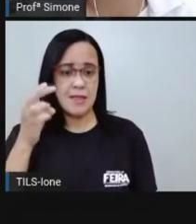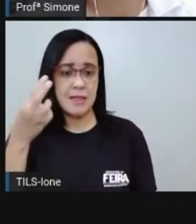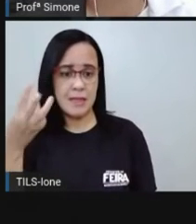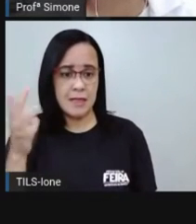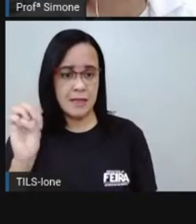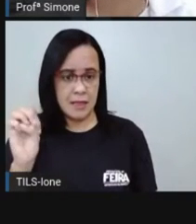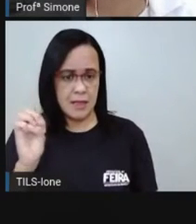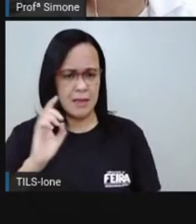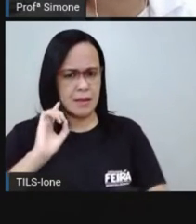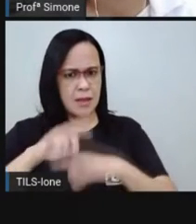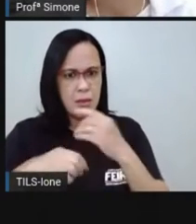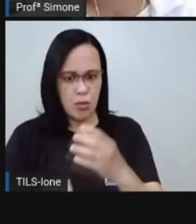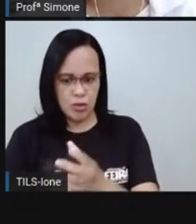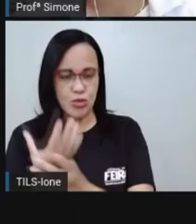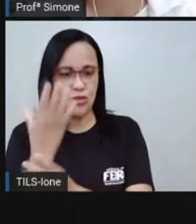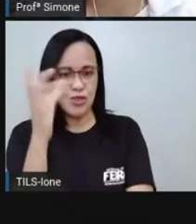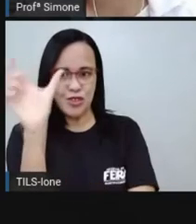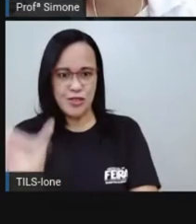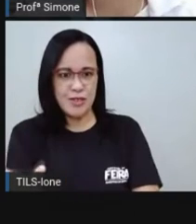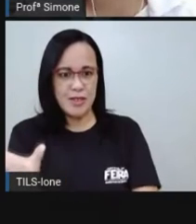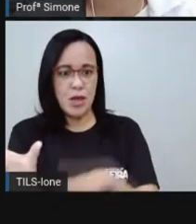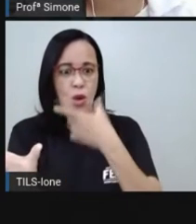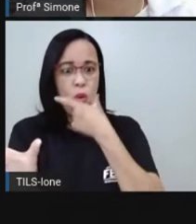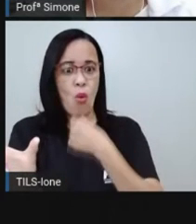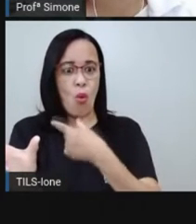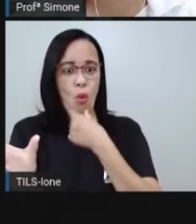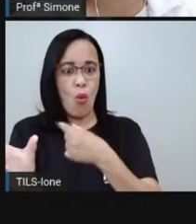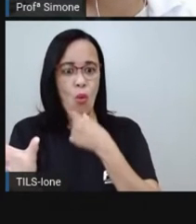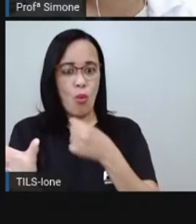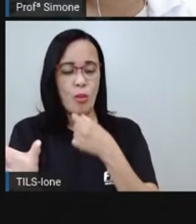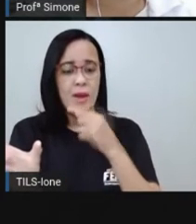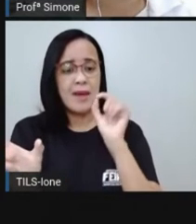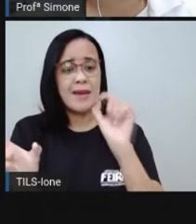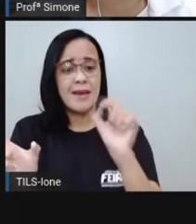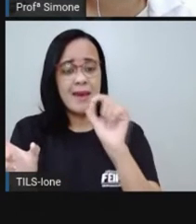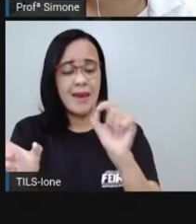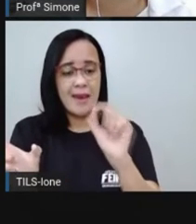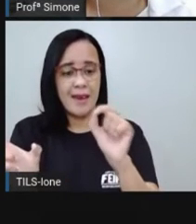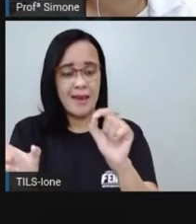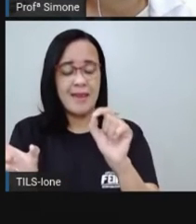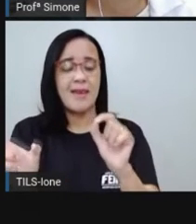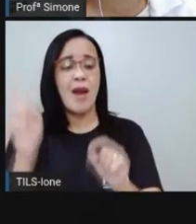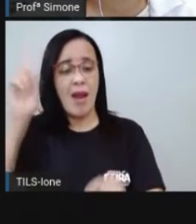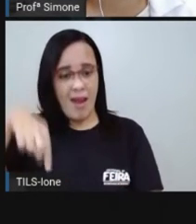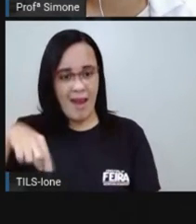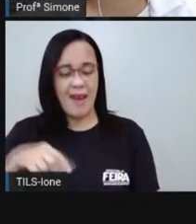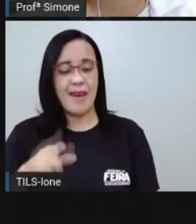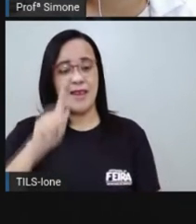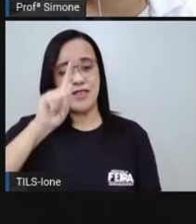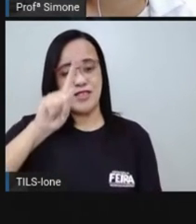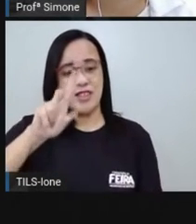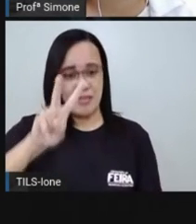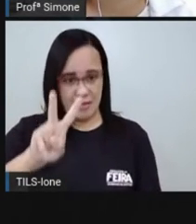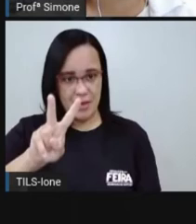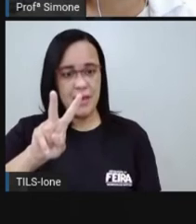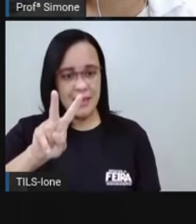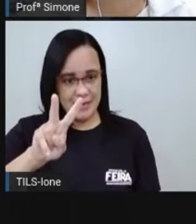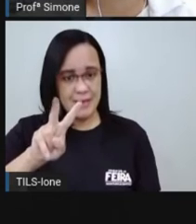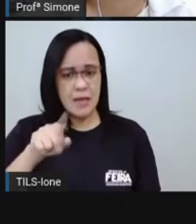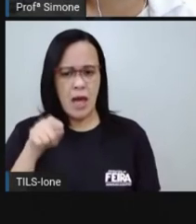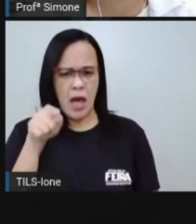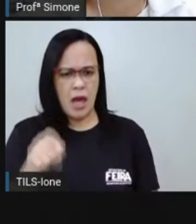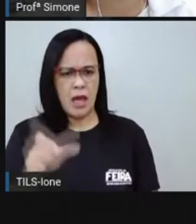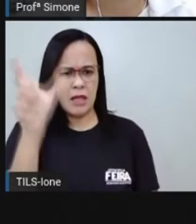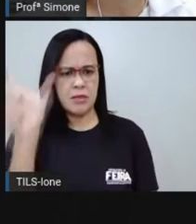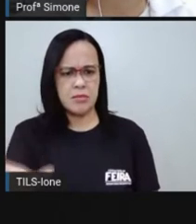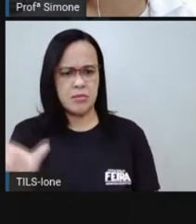Getúlio Vargas. de 1930 a 1945 é um período da nossa história republicana